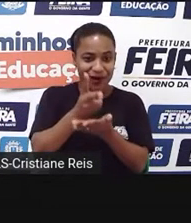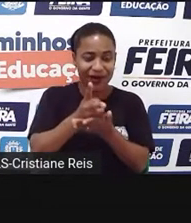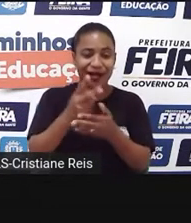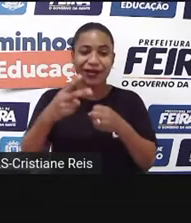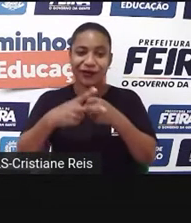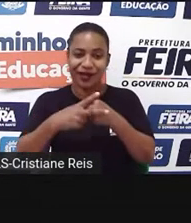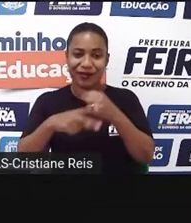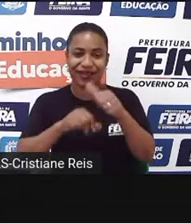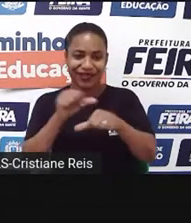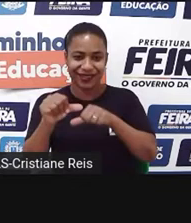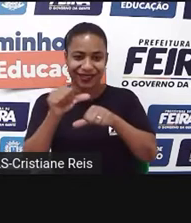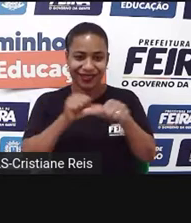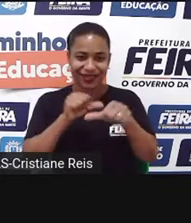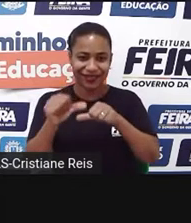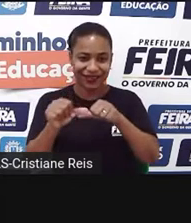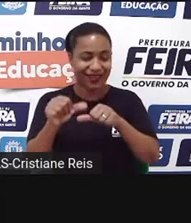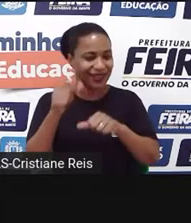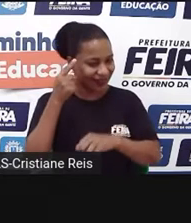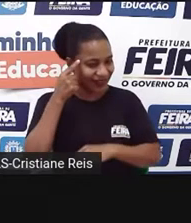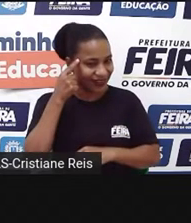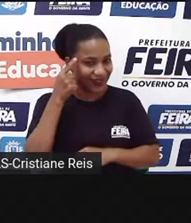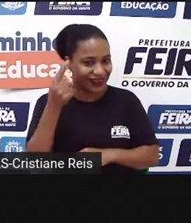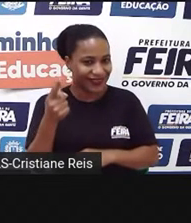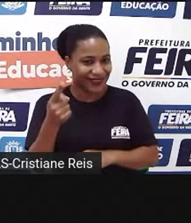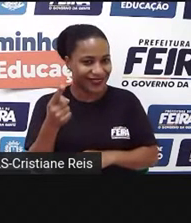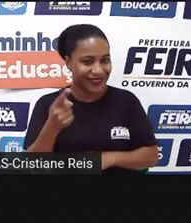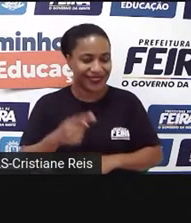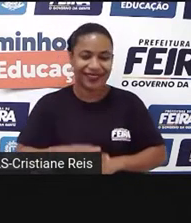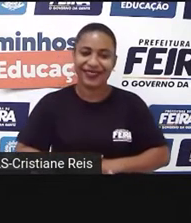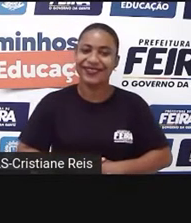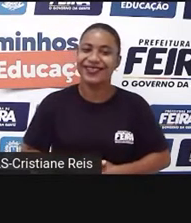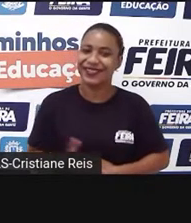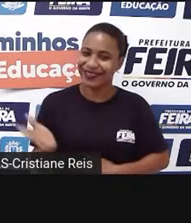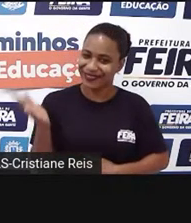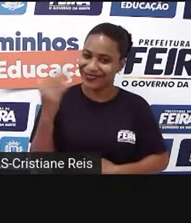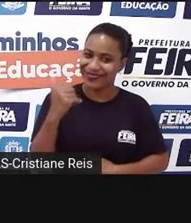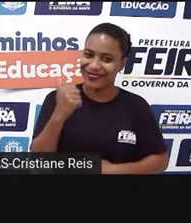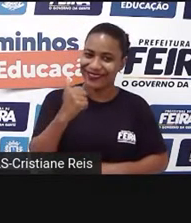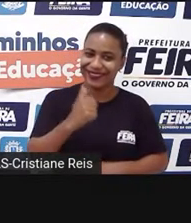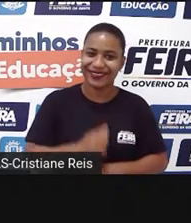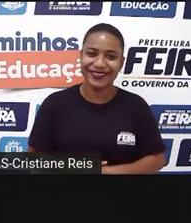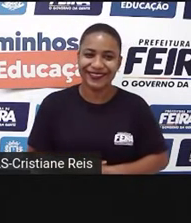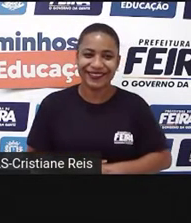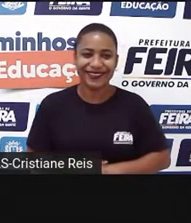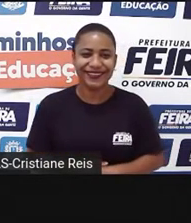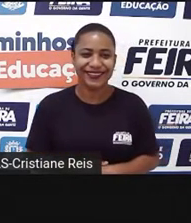Ok? Did you remember? Vocês se lembram? Let's go! Vamos juntos!